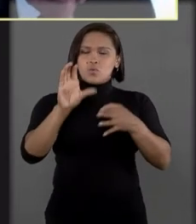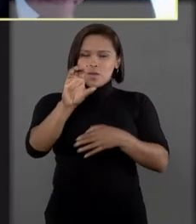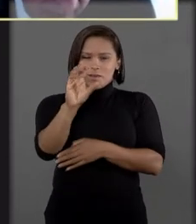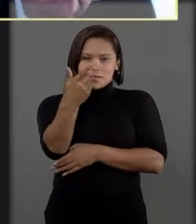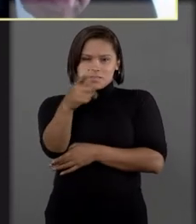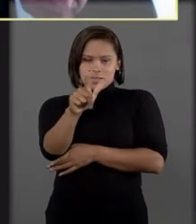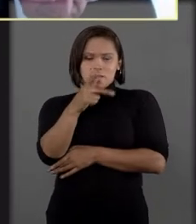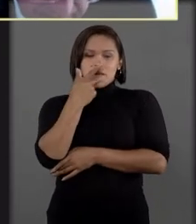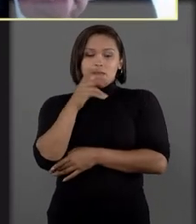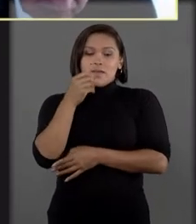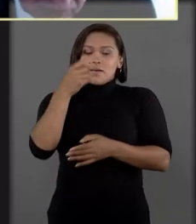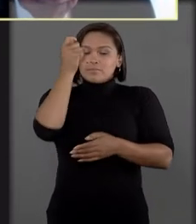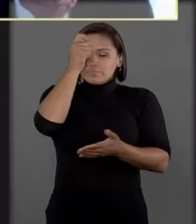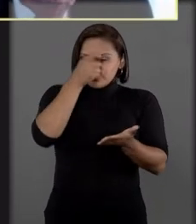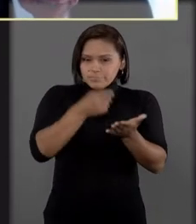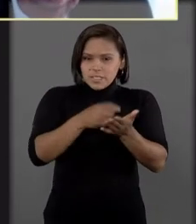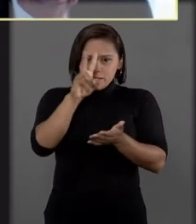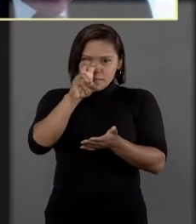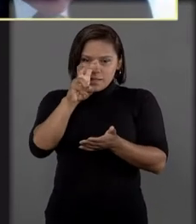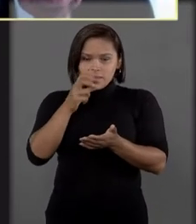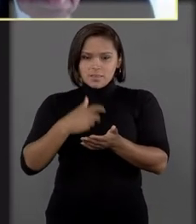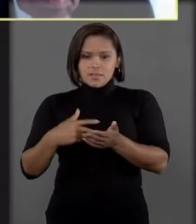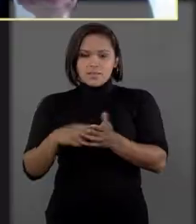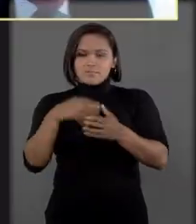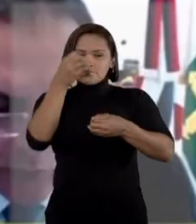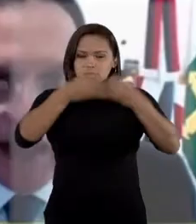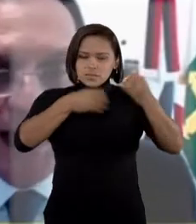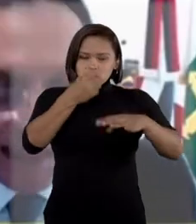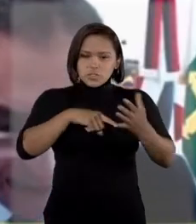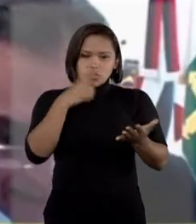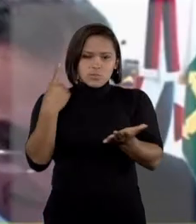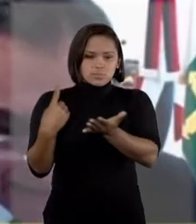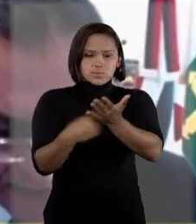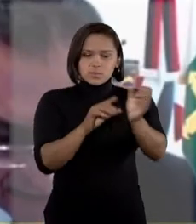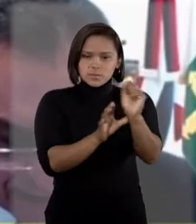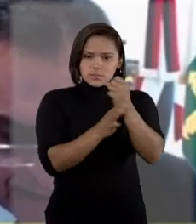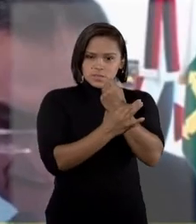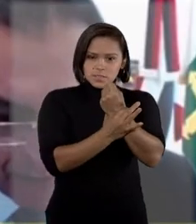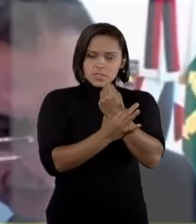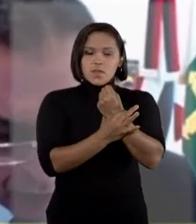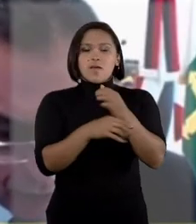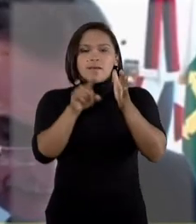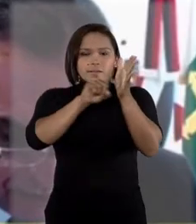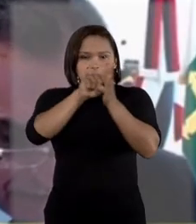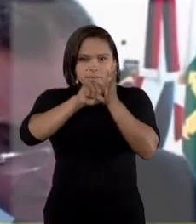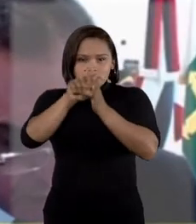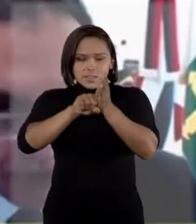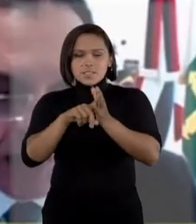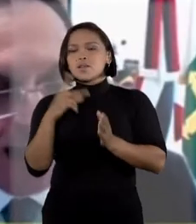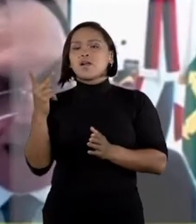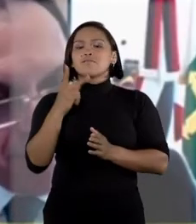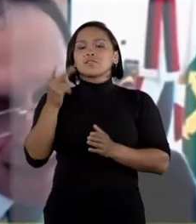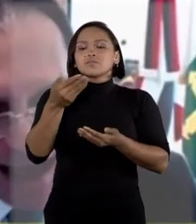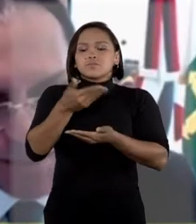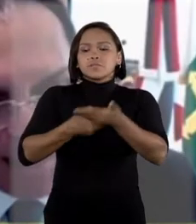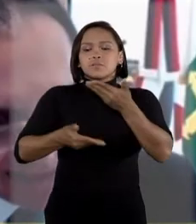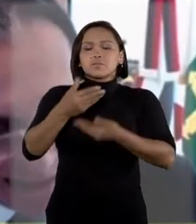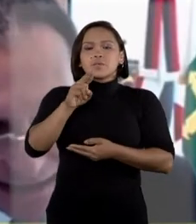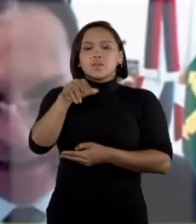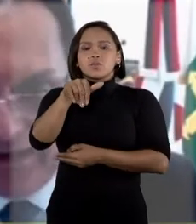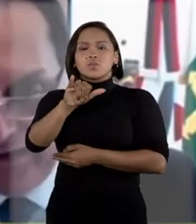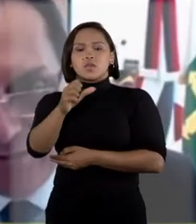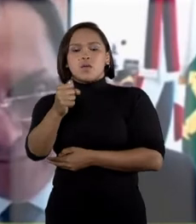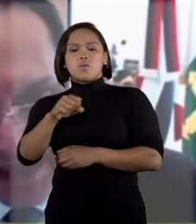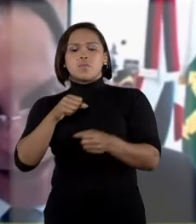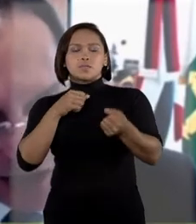turma, a decisão de primeiro grau que deferiu a busca e apreensão apontou que a investigação se refere a quantias repassadas pela União para o